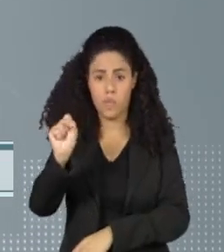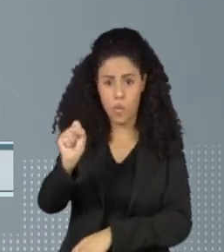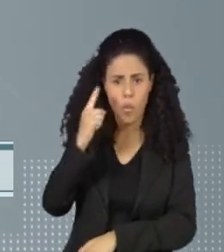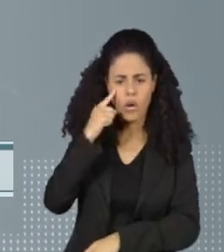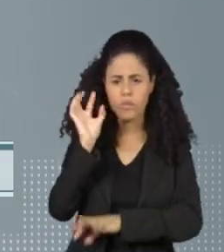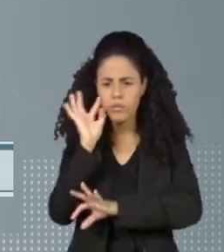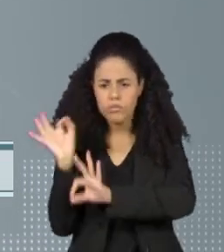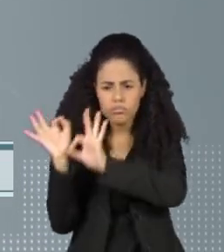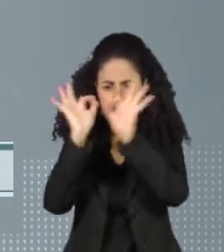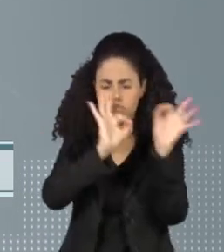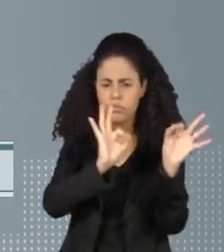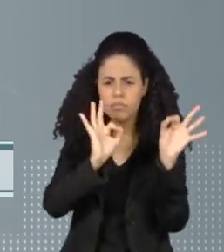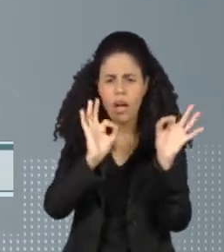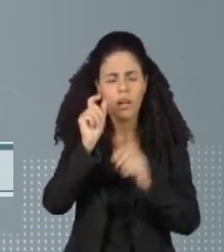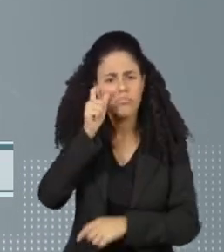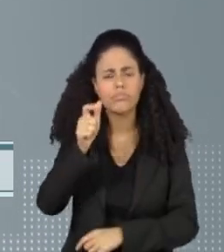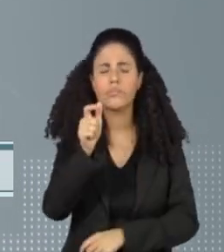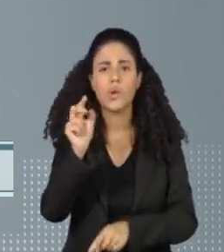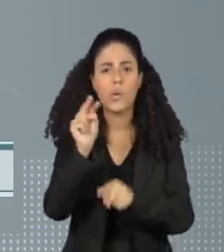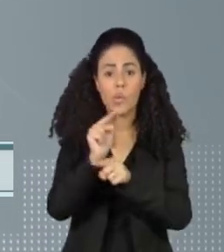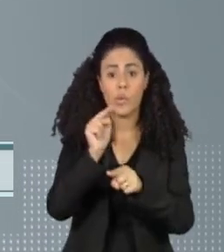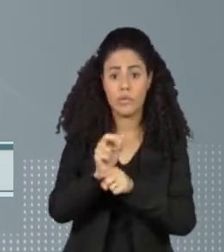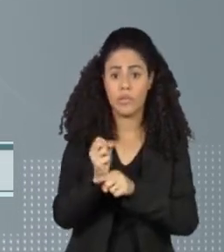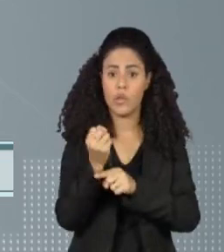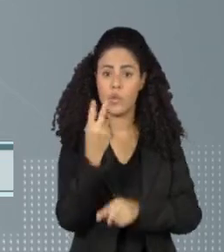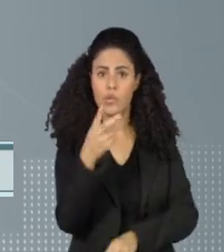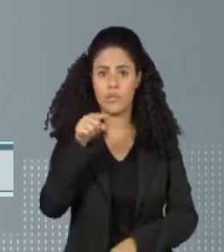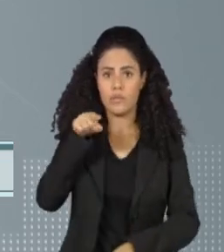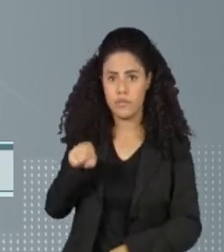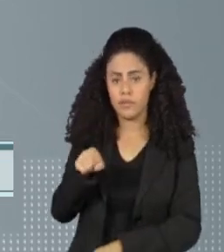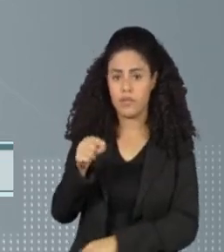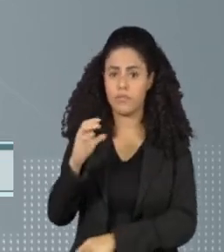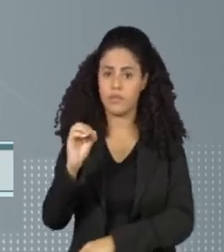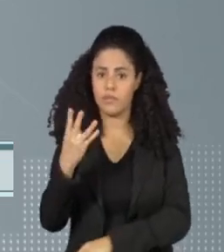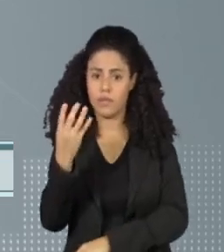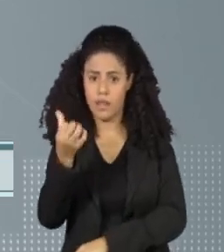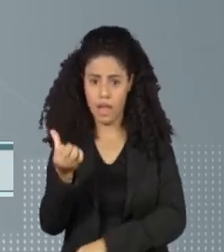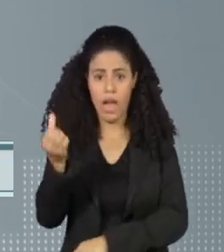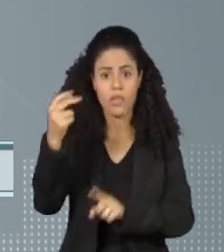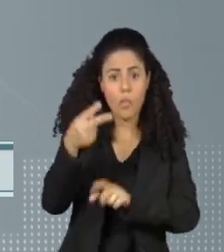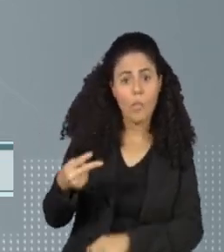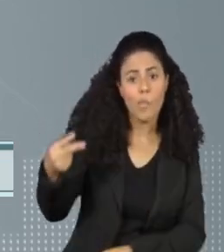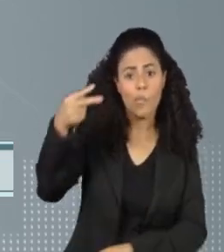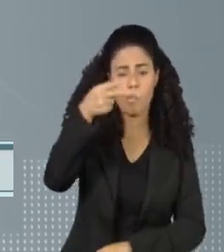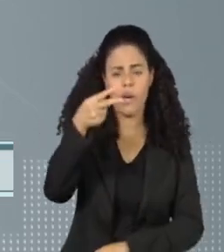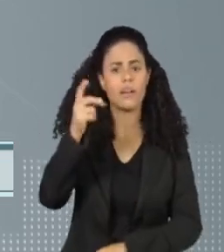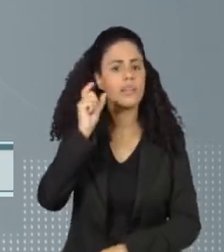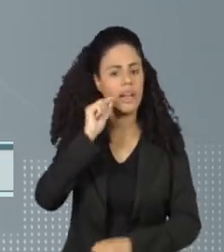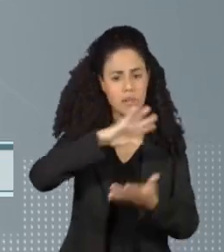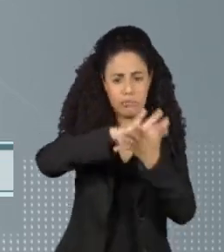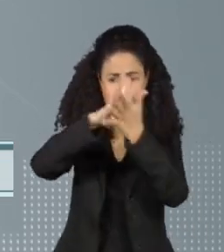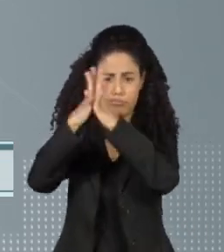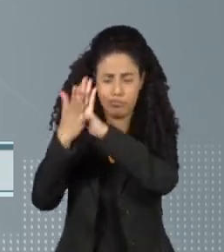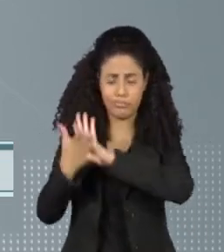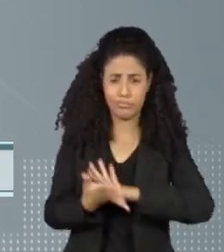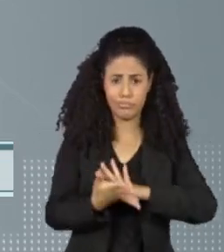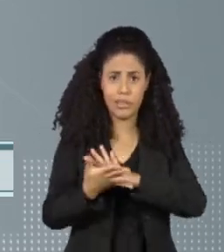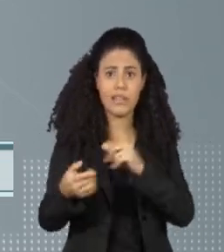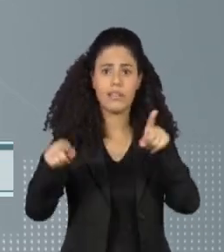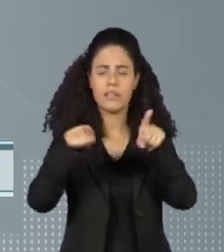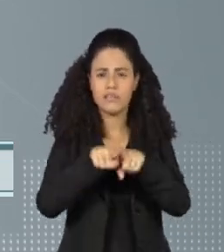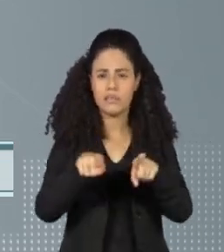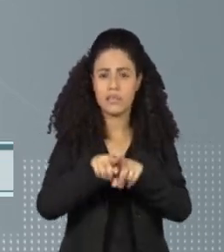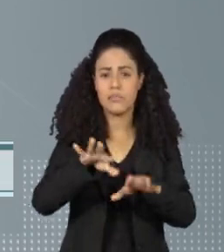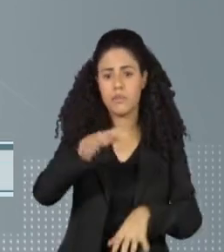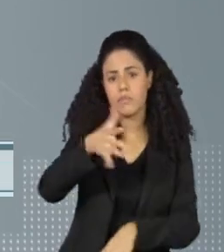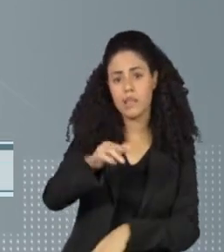monitoramento, foram pouco mais de 2.000 km² perdidos para o crime ambiental. Média que